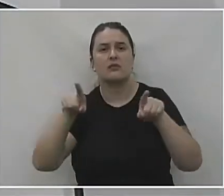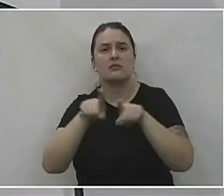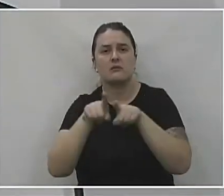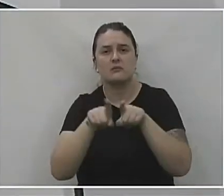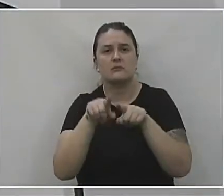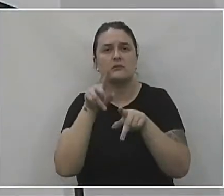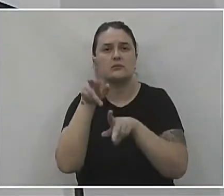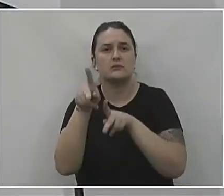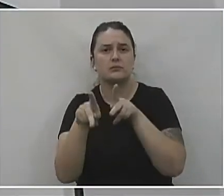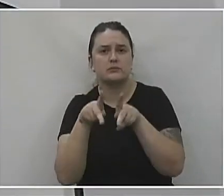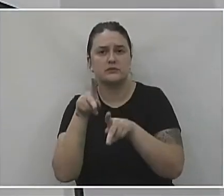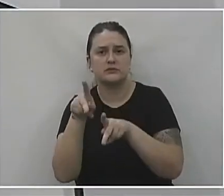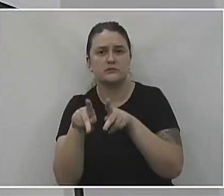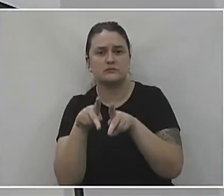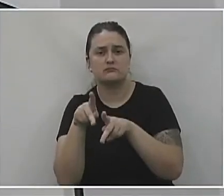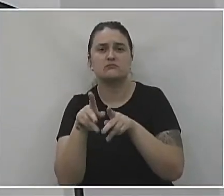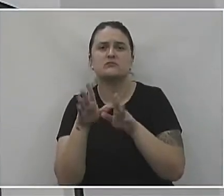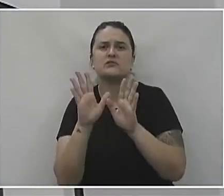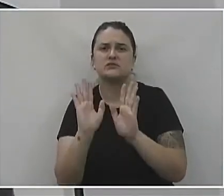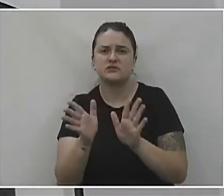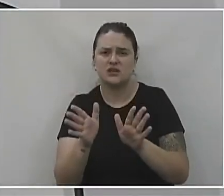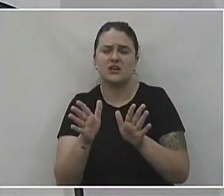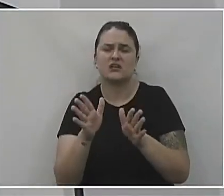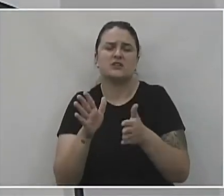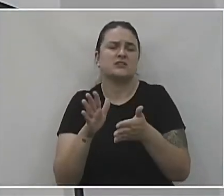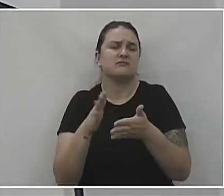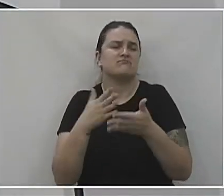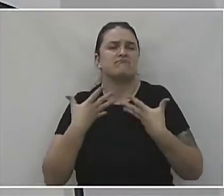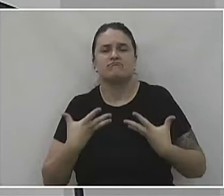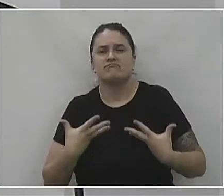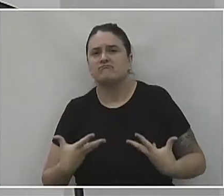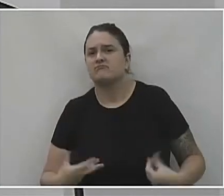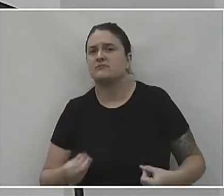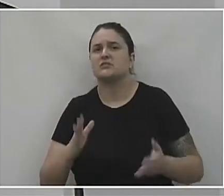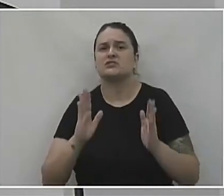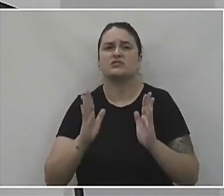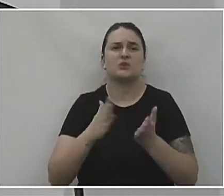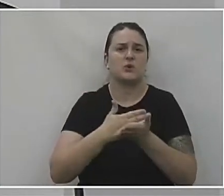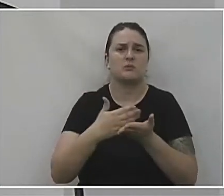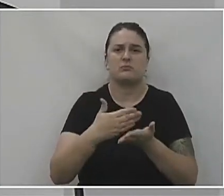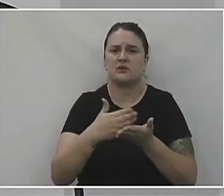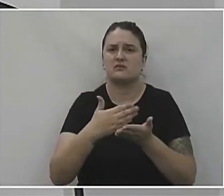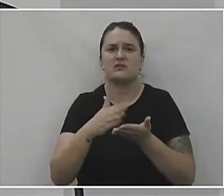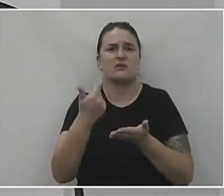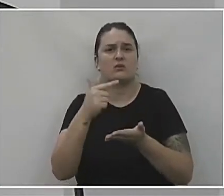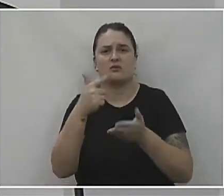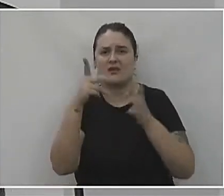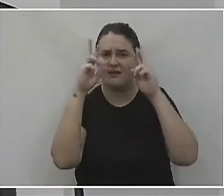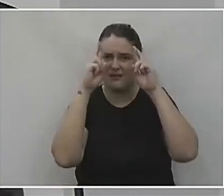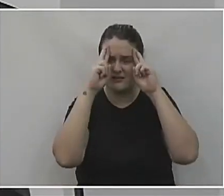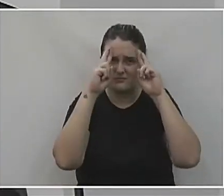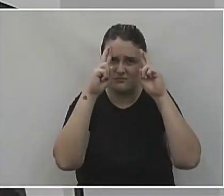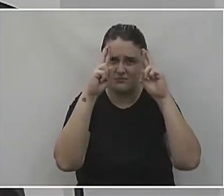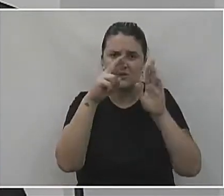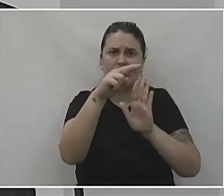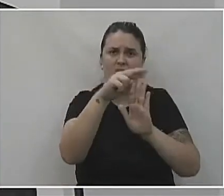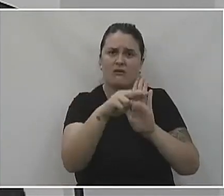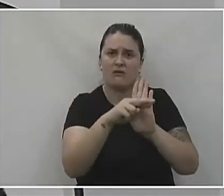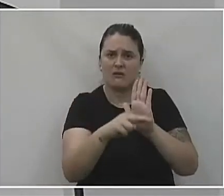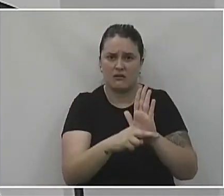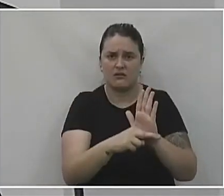população também já está saturada de tudo, e já começa a não respeitar mais as